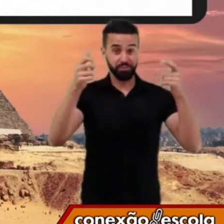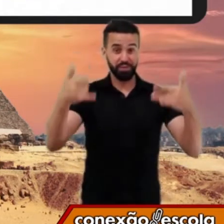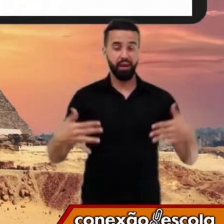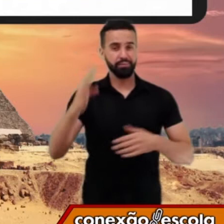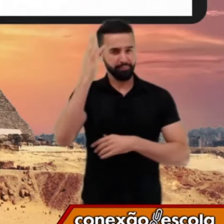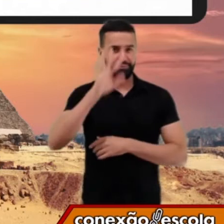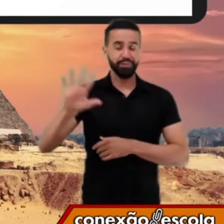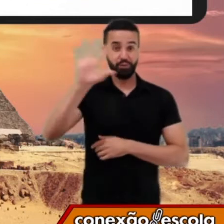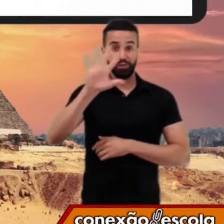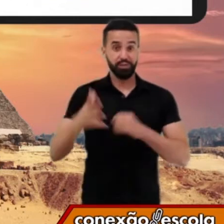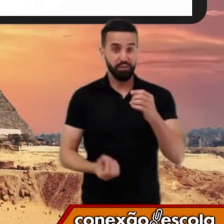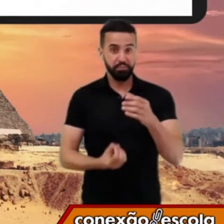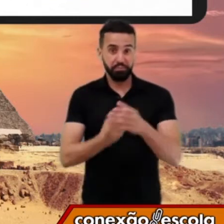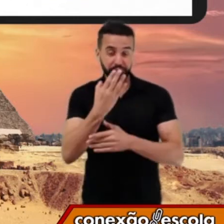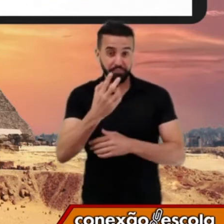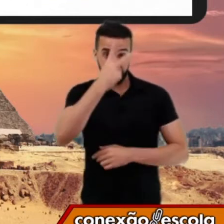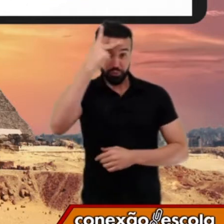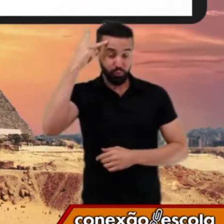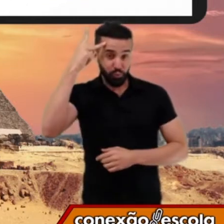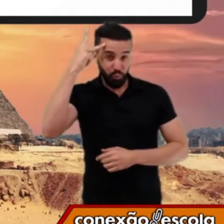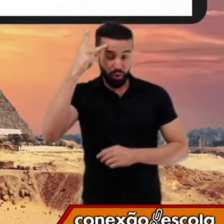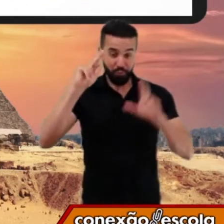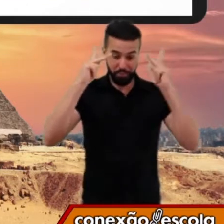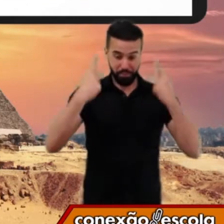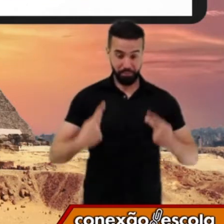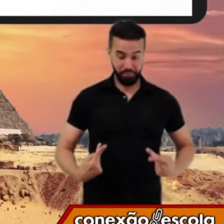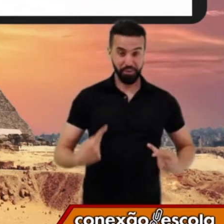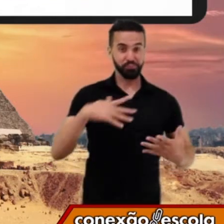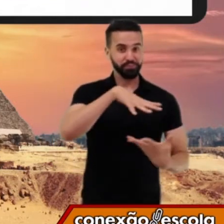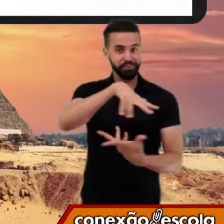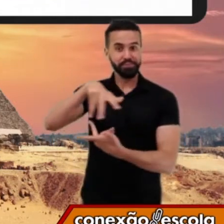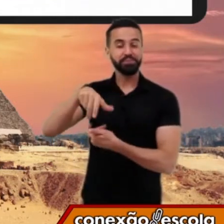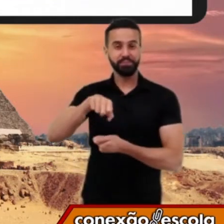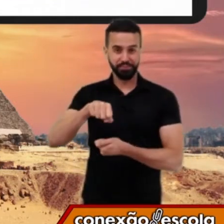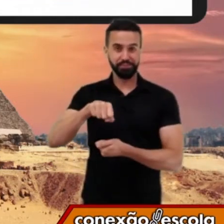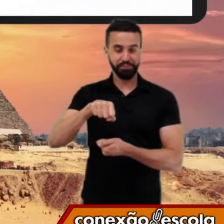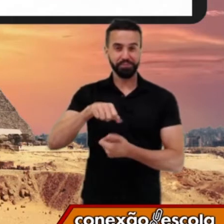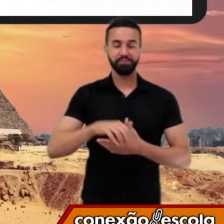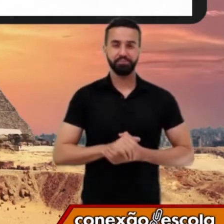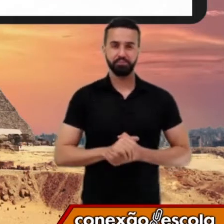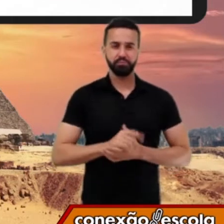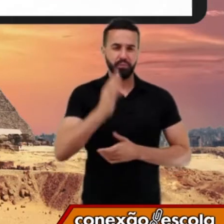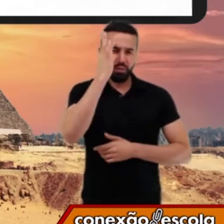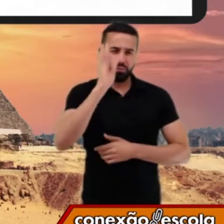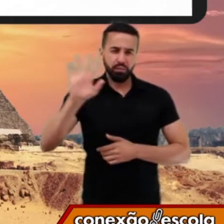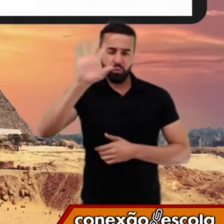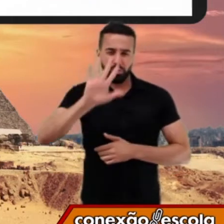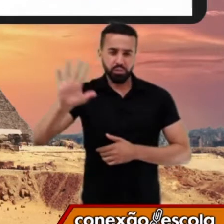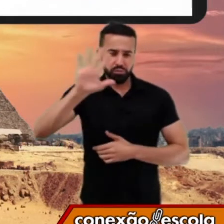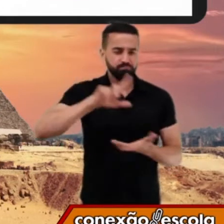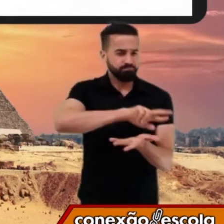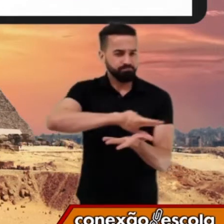subsidiam o aparecimento do ser humano na Terra. E é importante essas teorias justamente para que nós